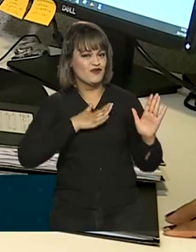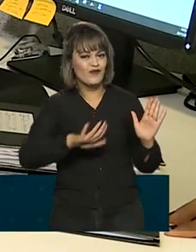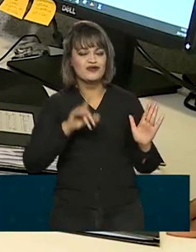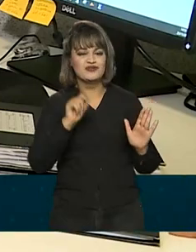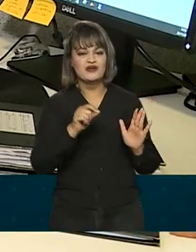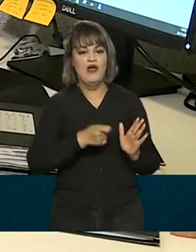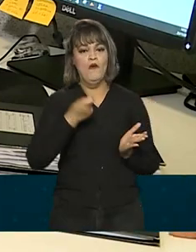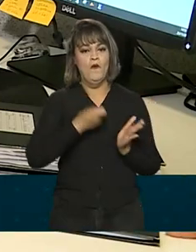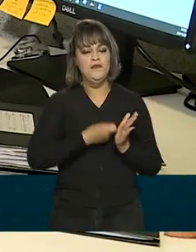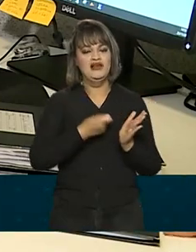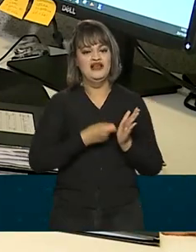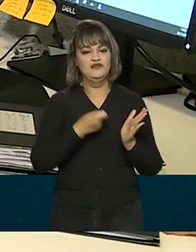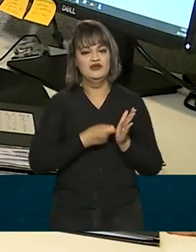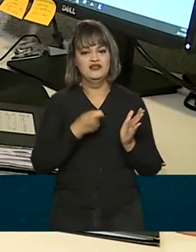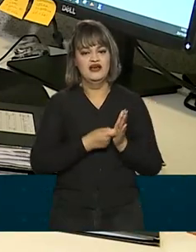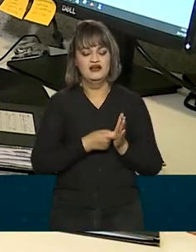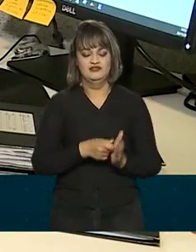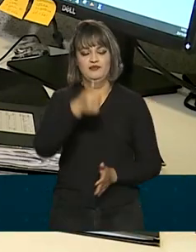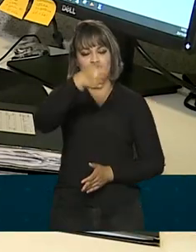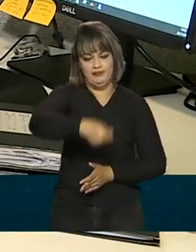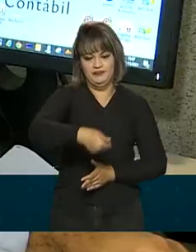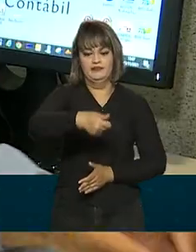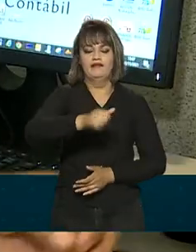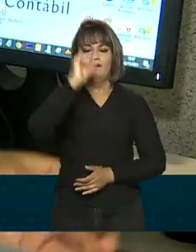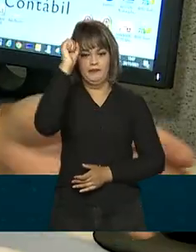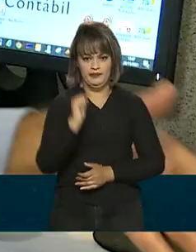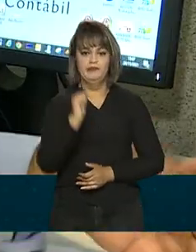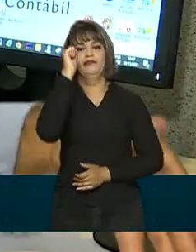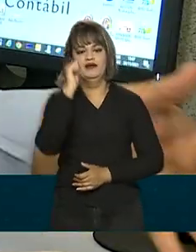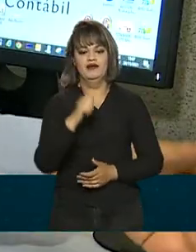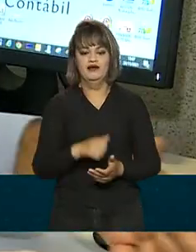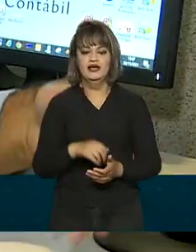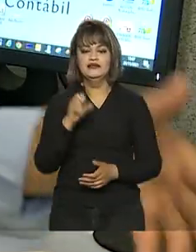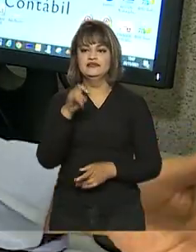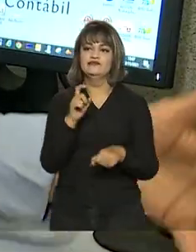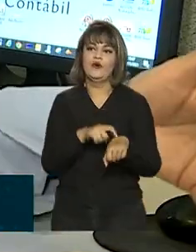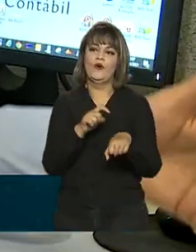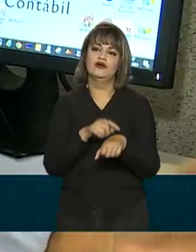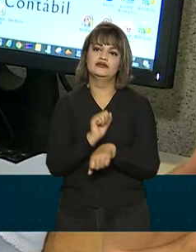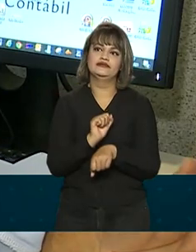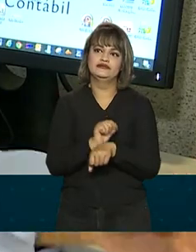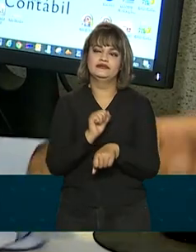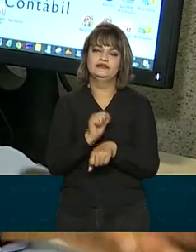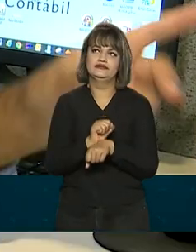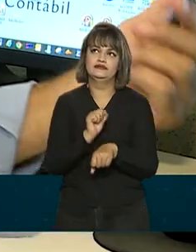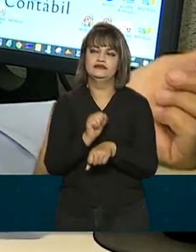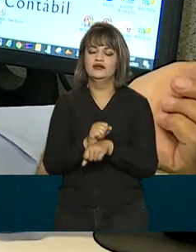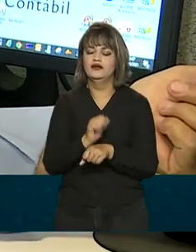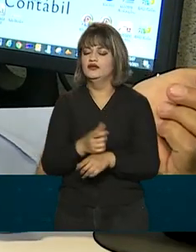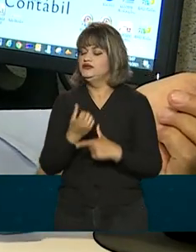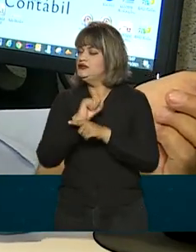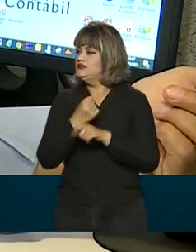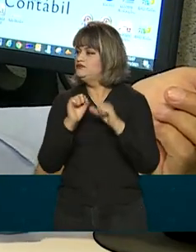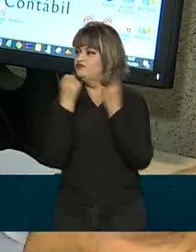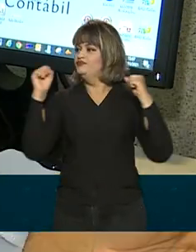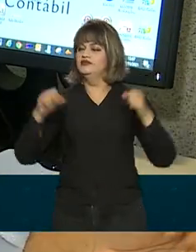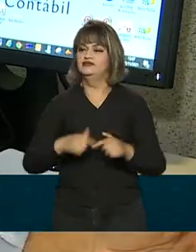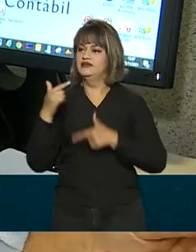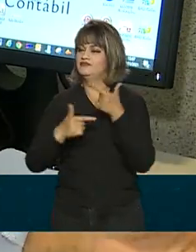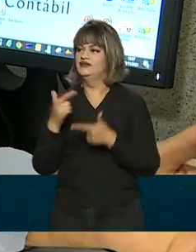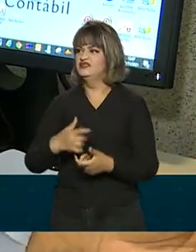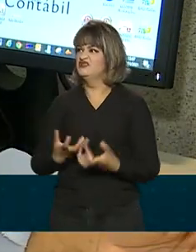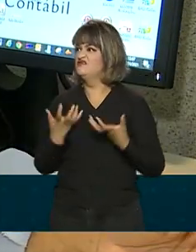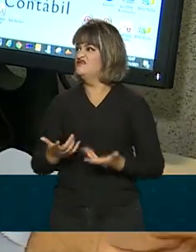é a obrigatoriedade do ponto eletrônico. Se você ficar escravo do horário, você chega estressado no trabalho, não produz,